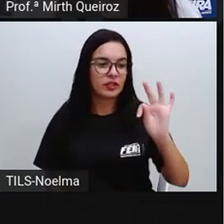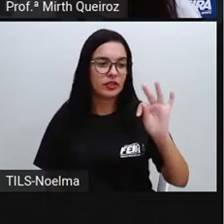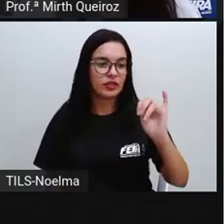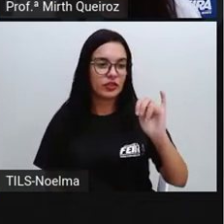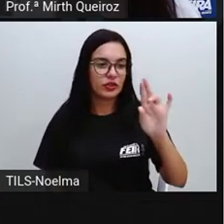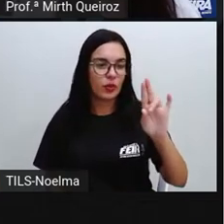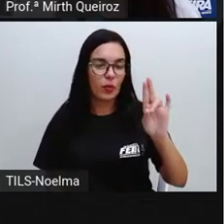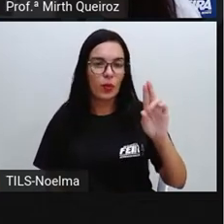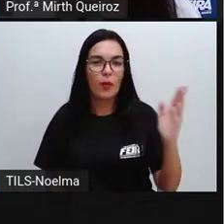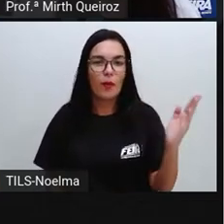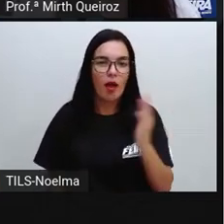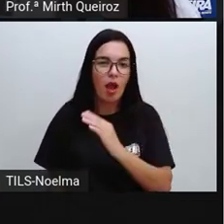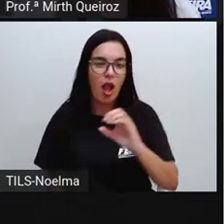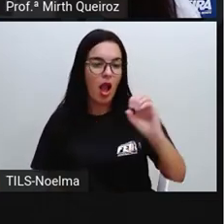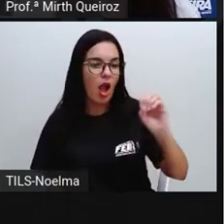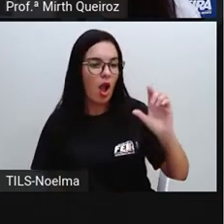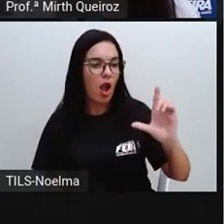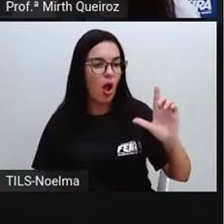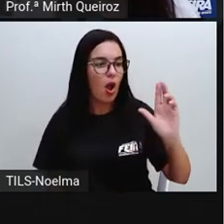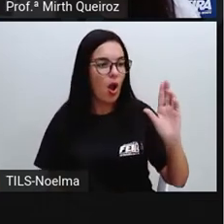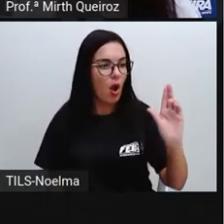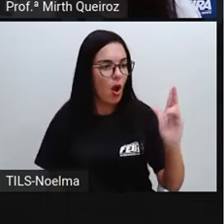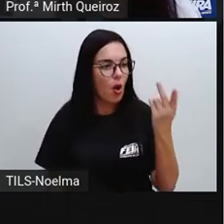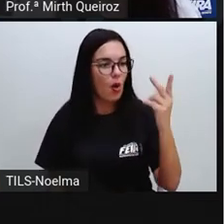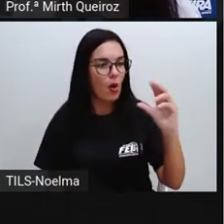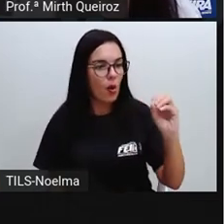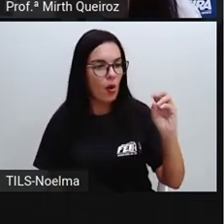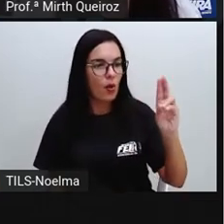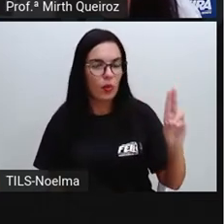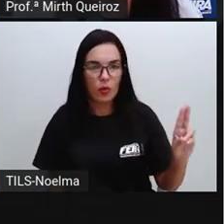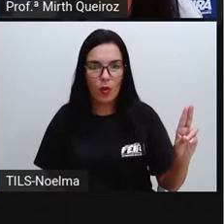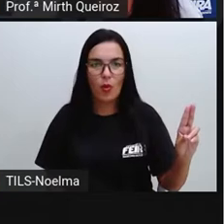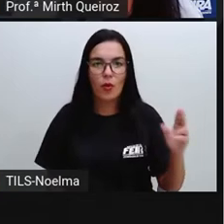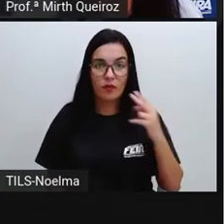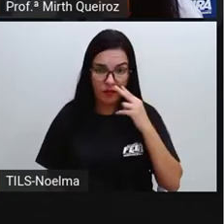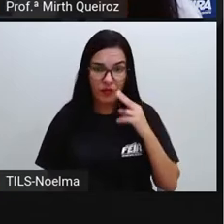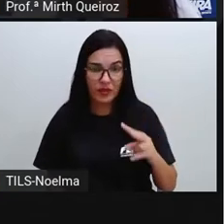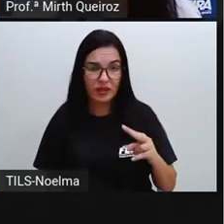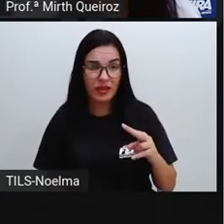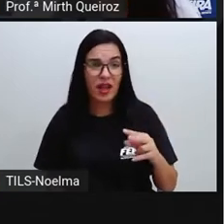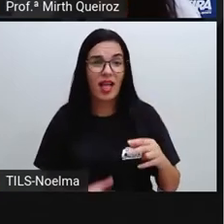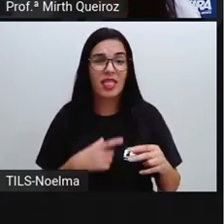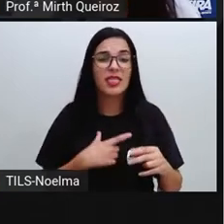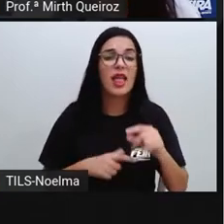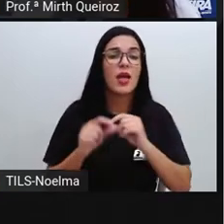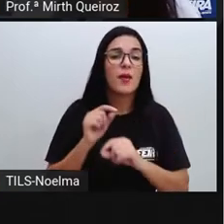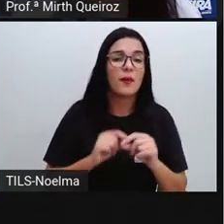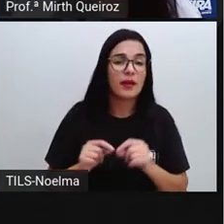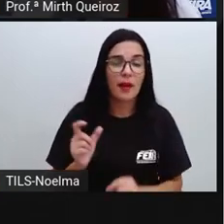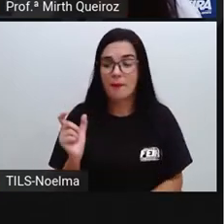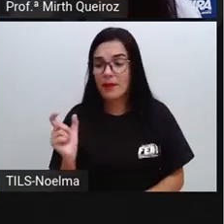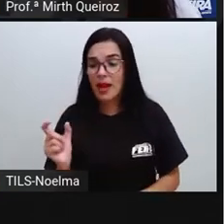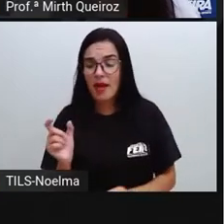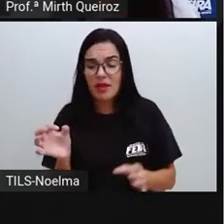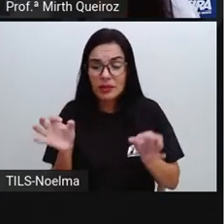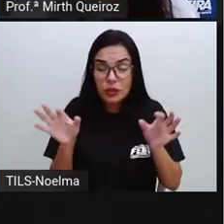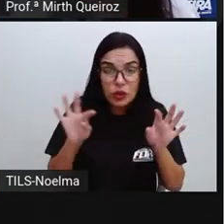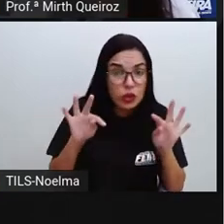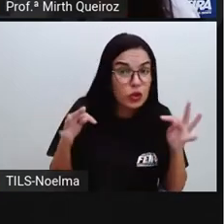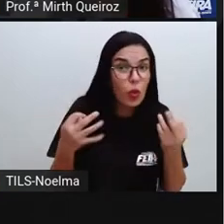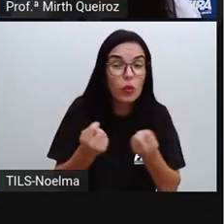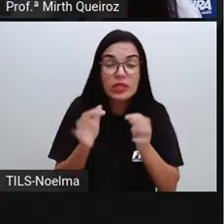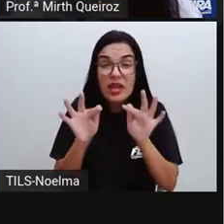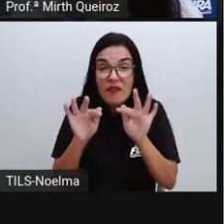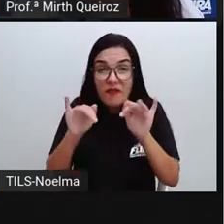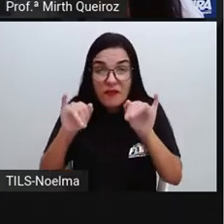falou. O que essas palavras têm em comum? Essas palavras, além delas terminarem todas com